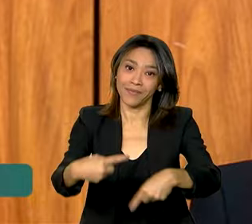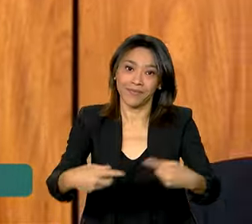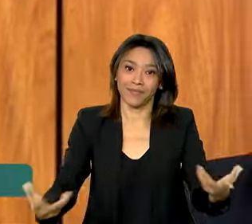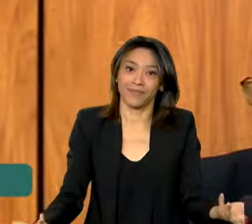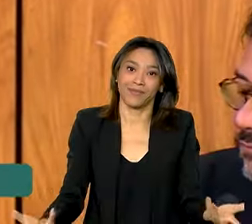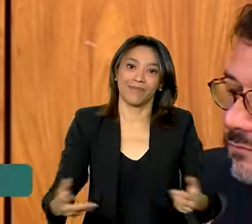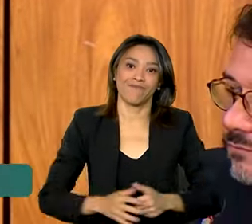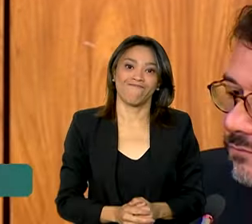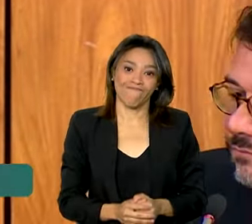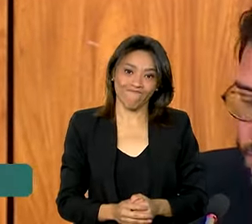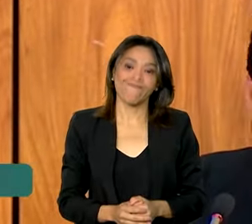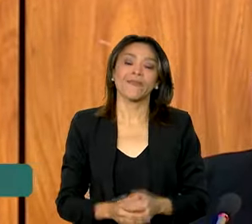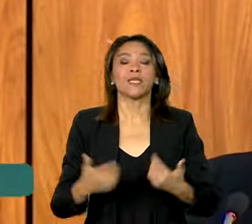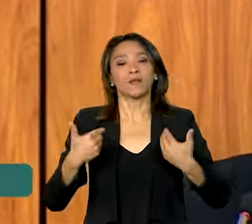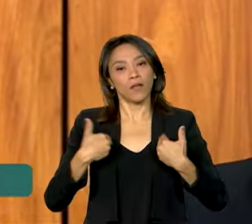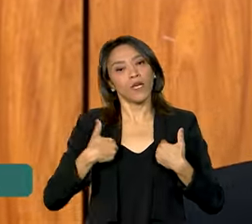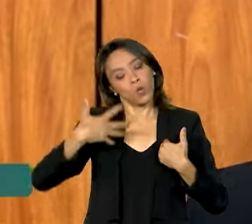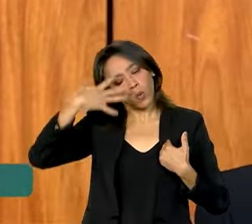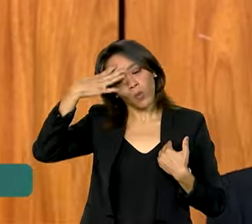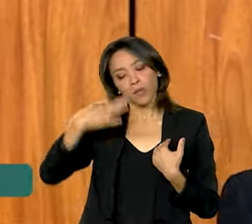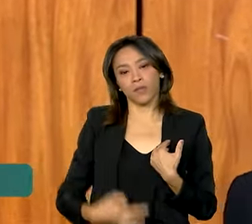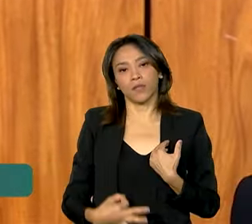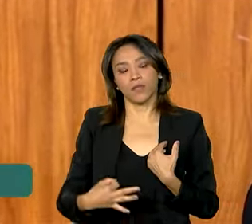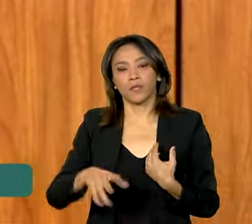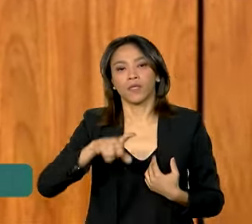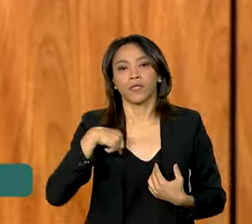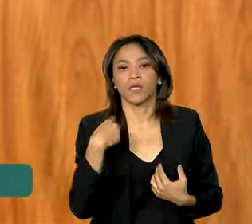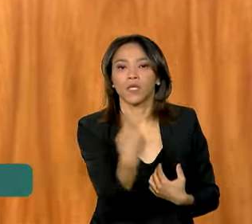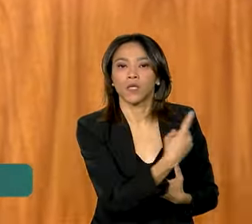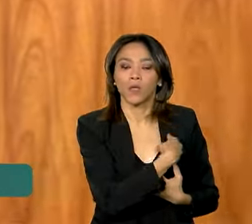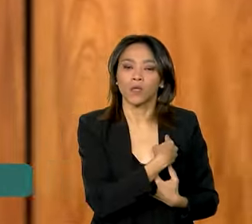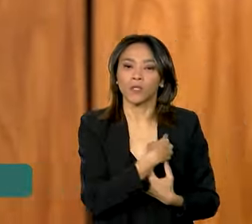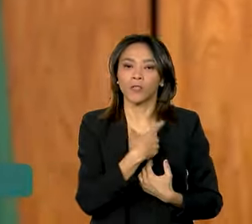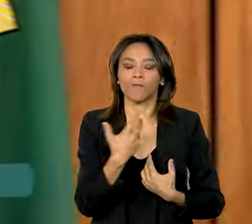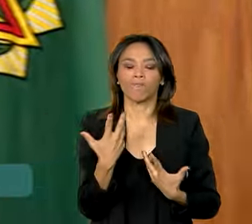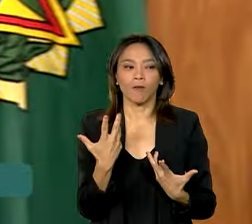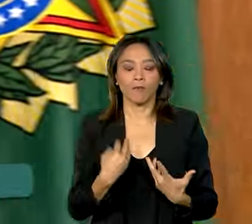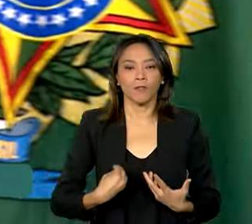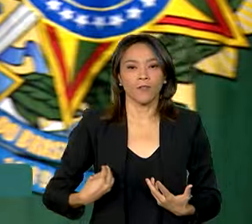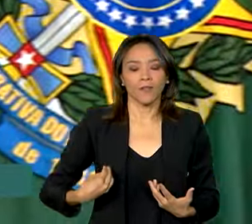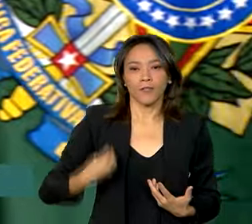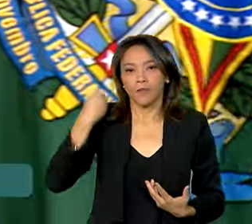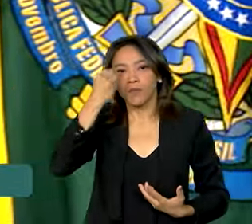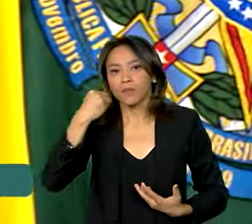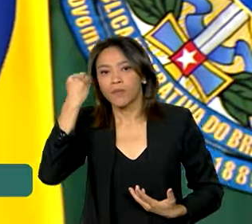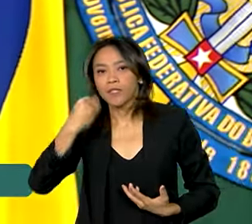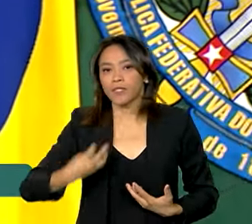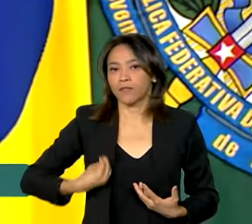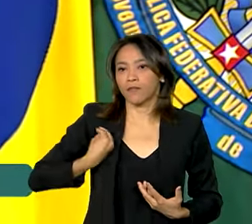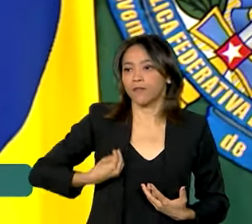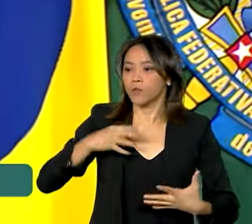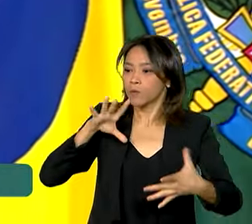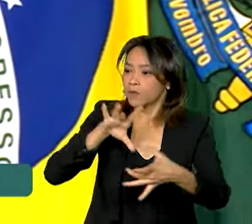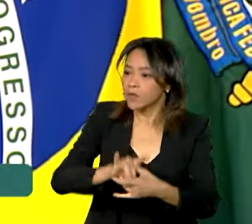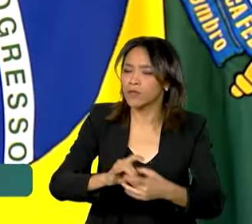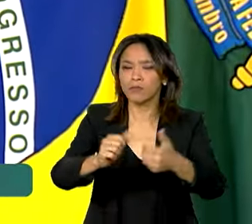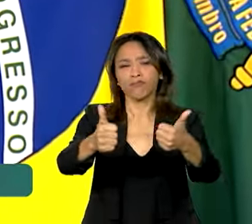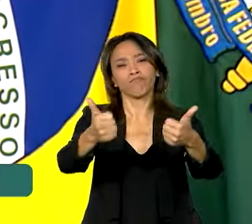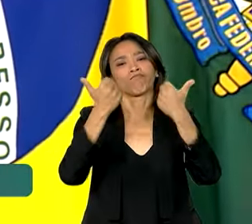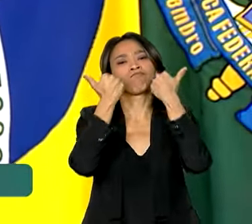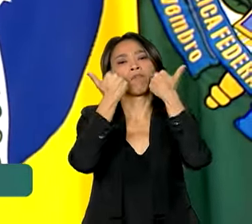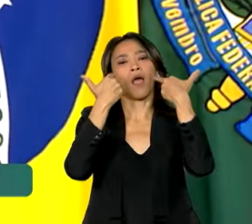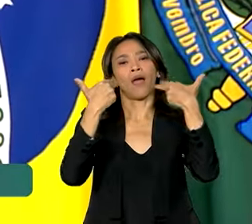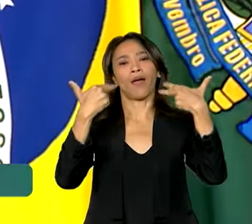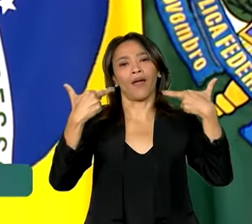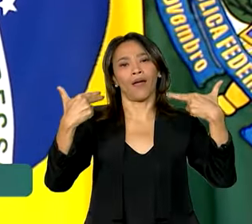Então, eu estou convencido de que nós estamos numa situação, eu diria, de muita tranquilidade na relação